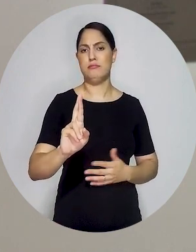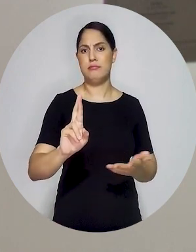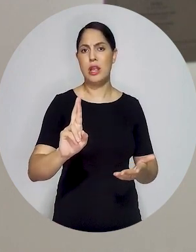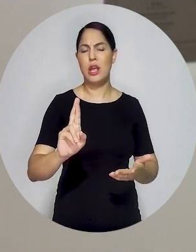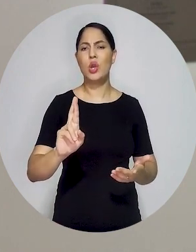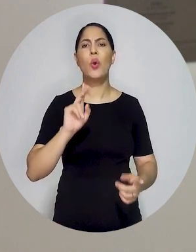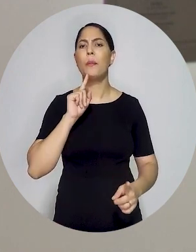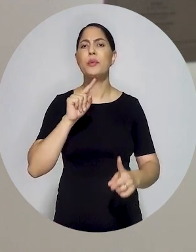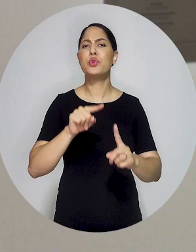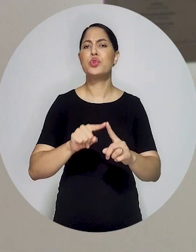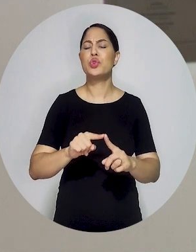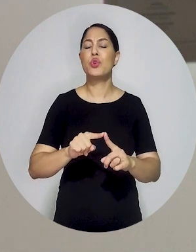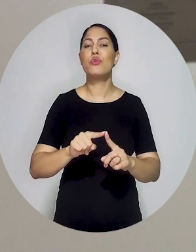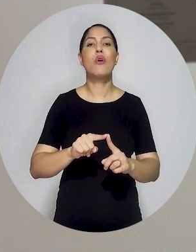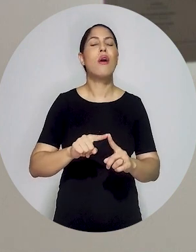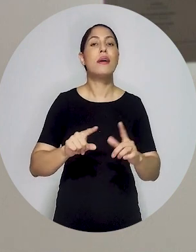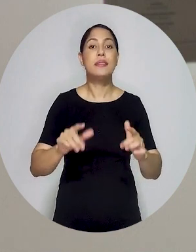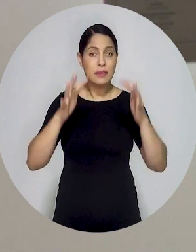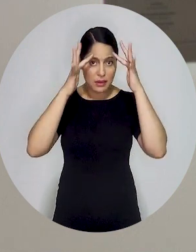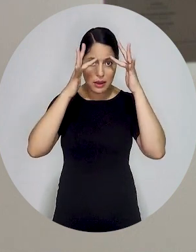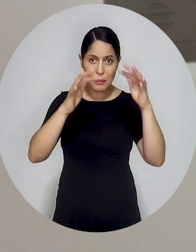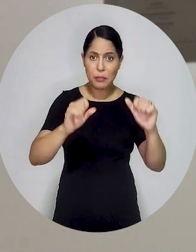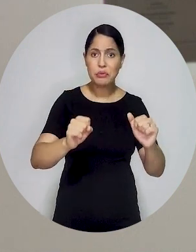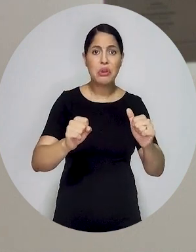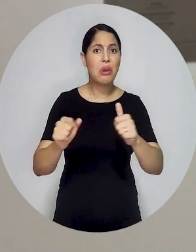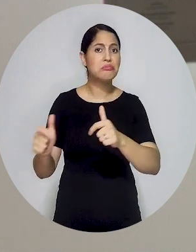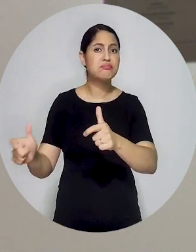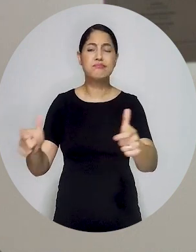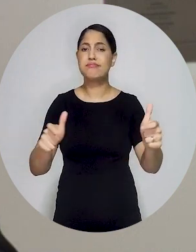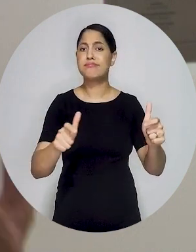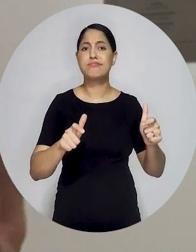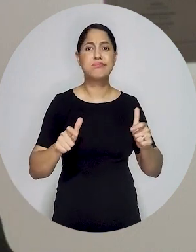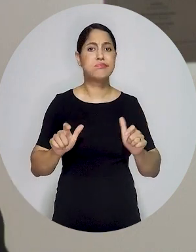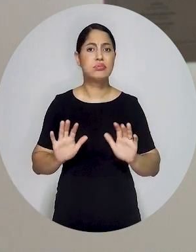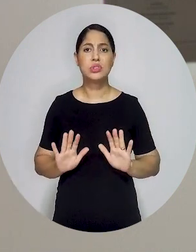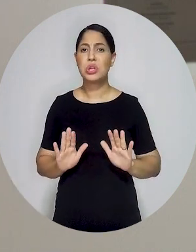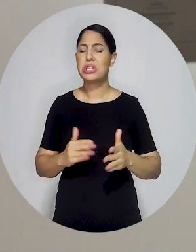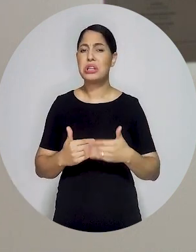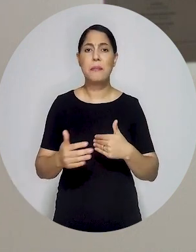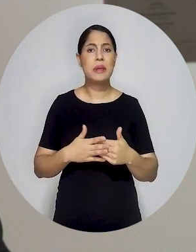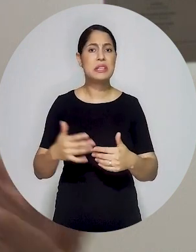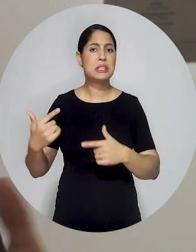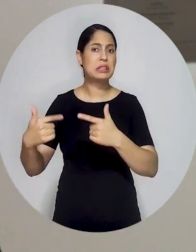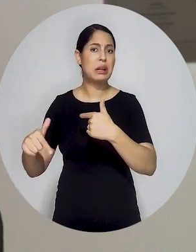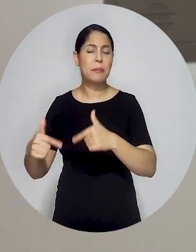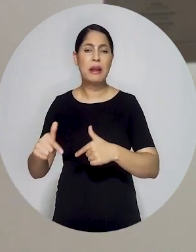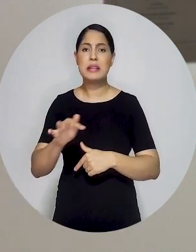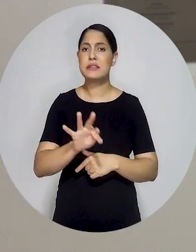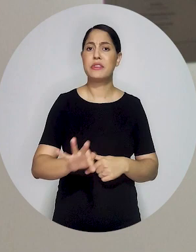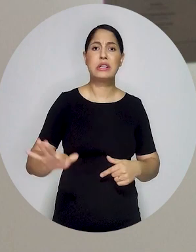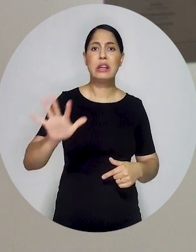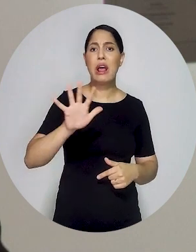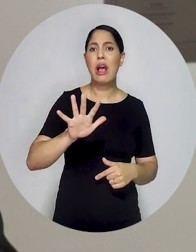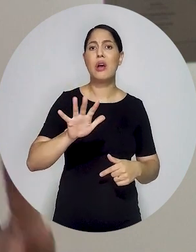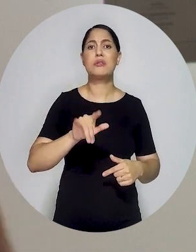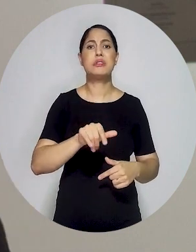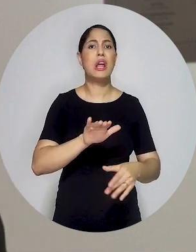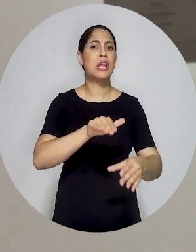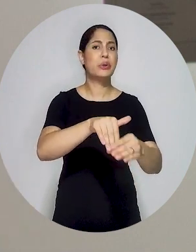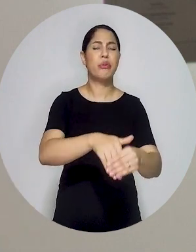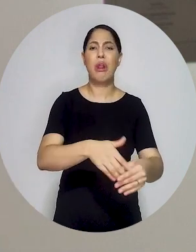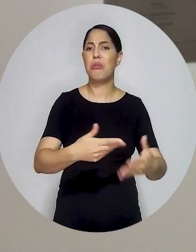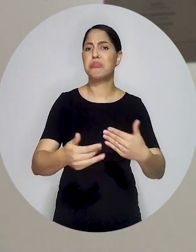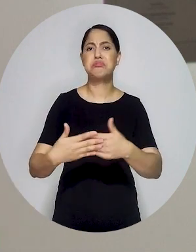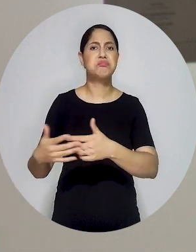essas questões forem discutidas, para chamar a atenção de cada um dos tribunais, seja ele de qual linha de atuação, trabalhista,